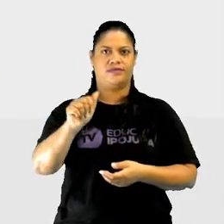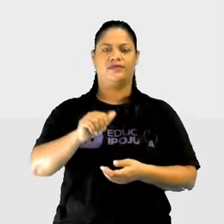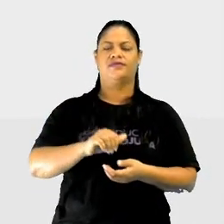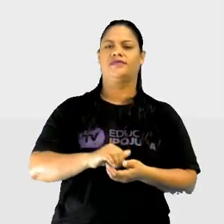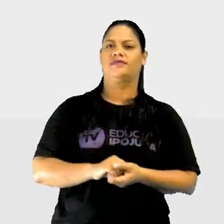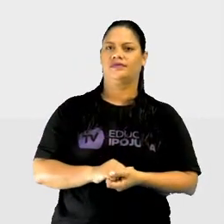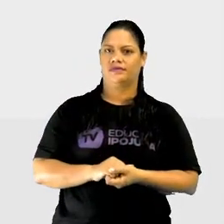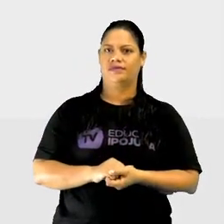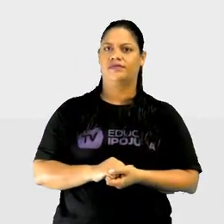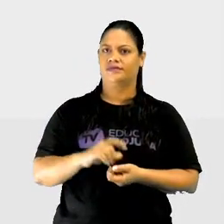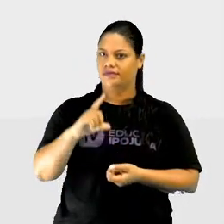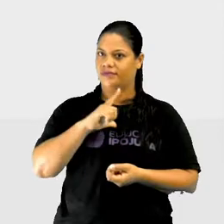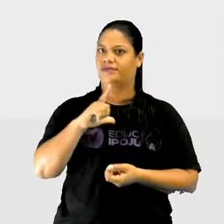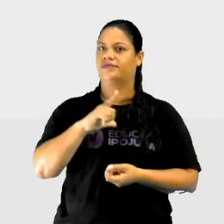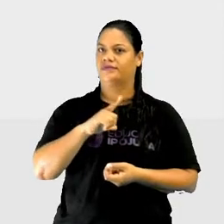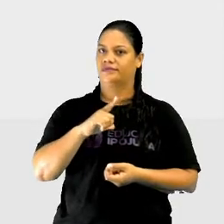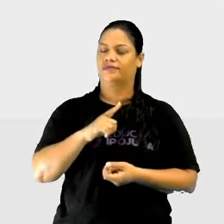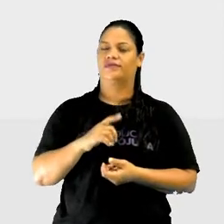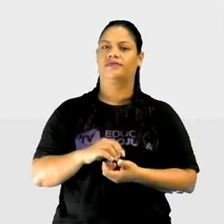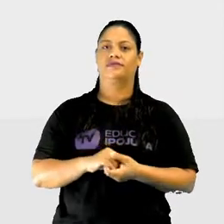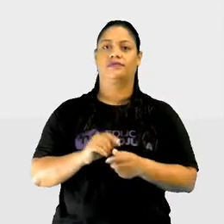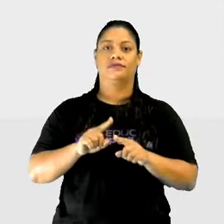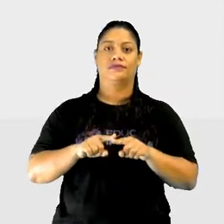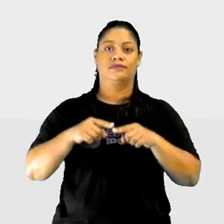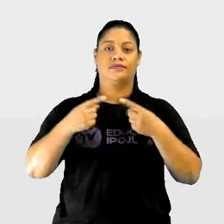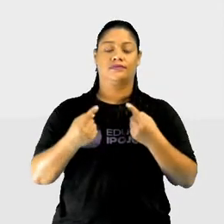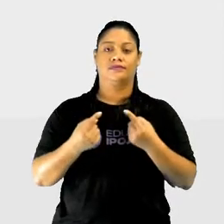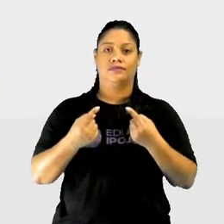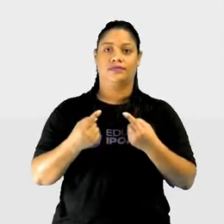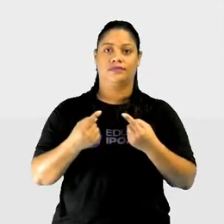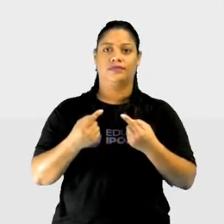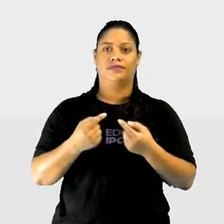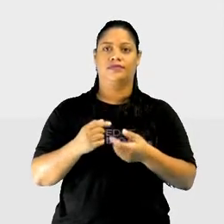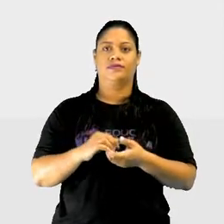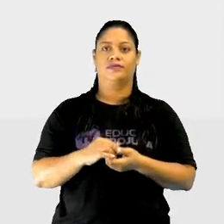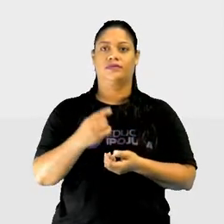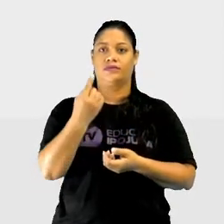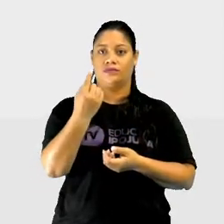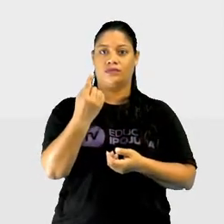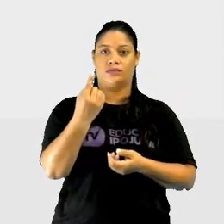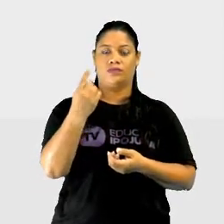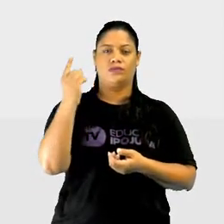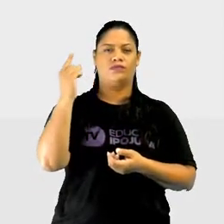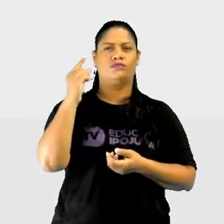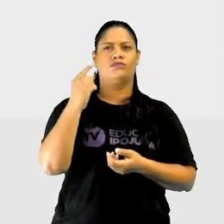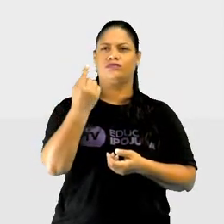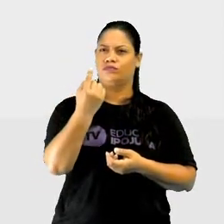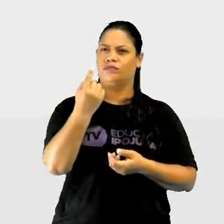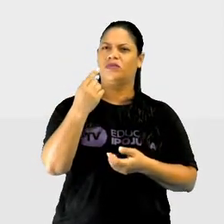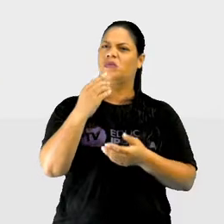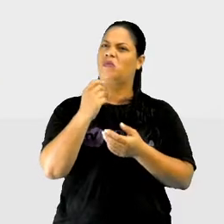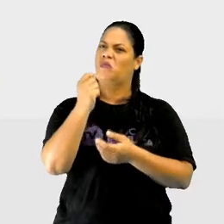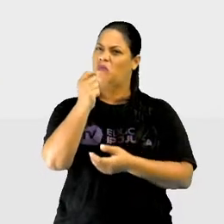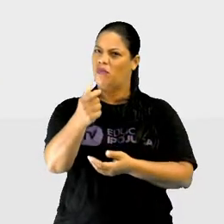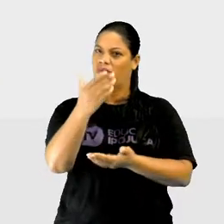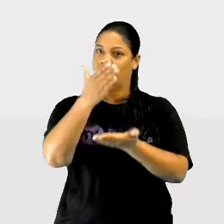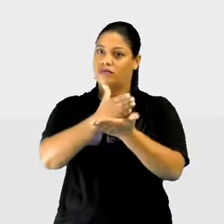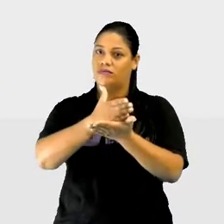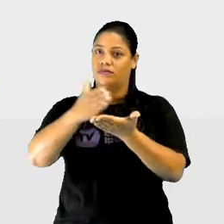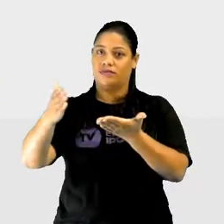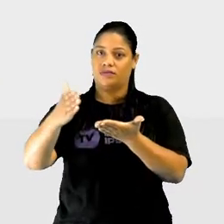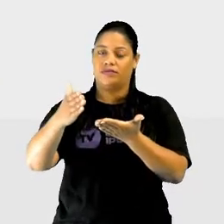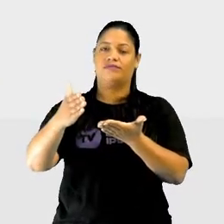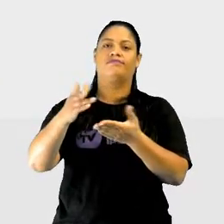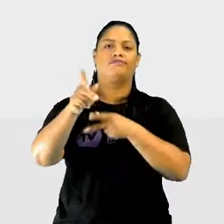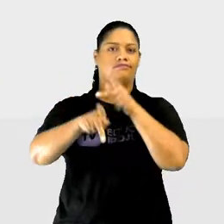certo? A gente ia ter aí mais de um terço ou quase a metade da população